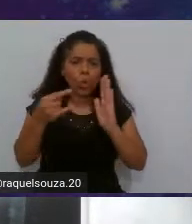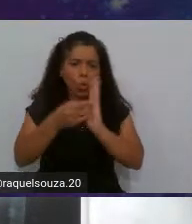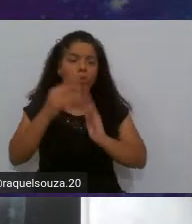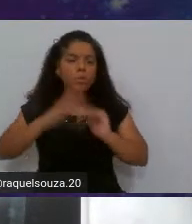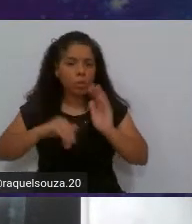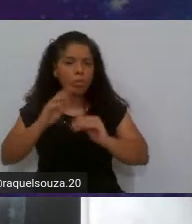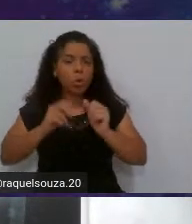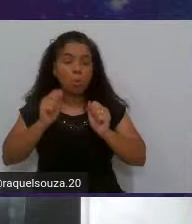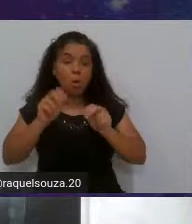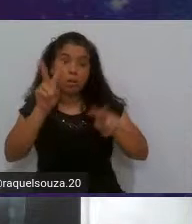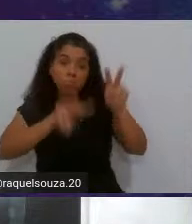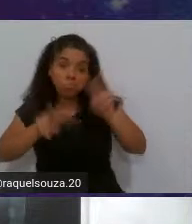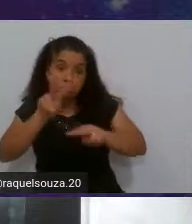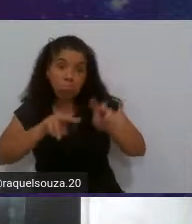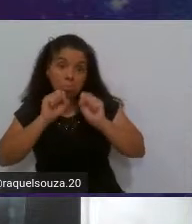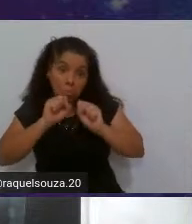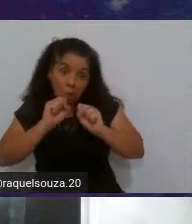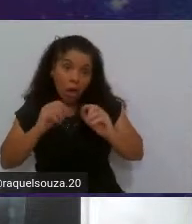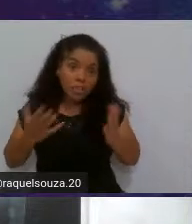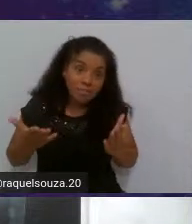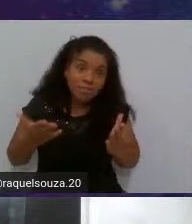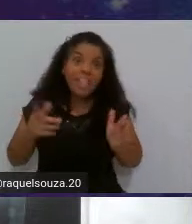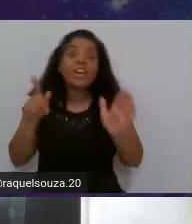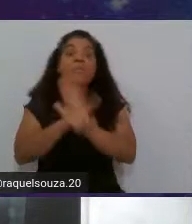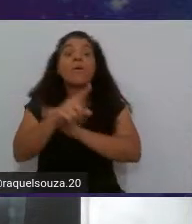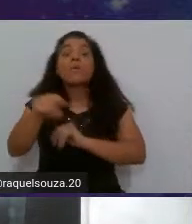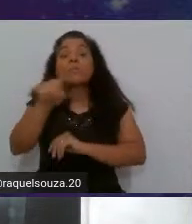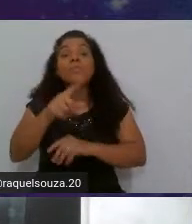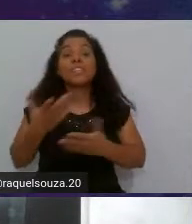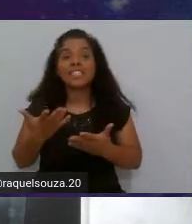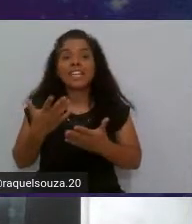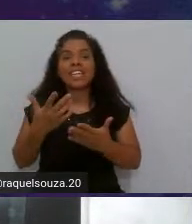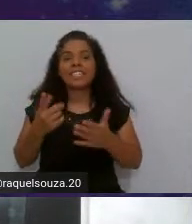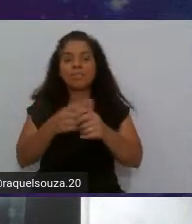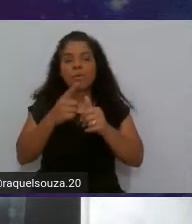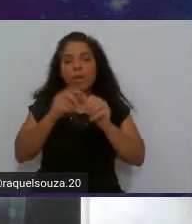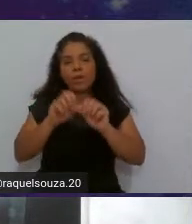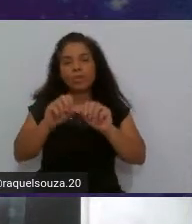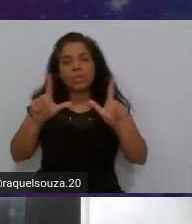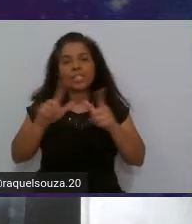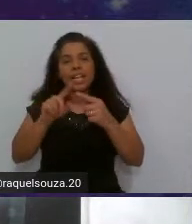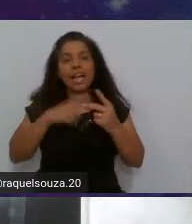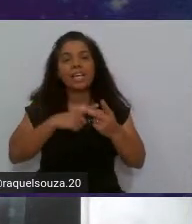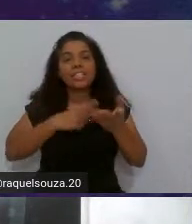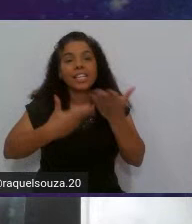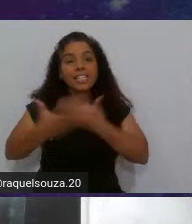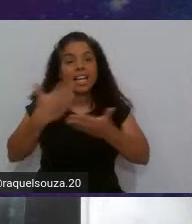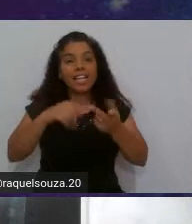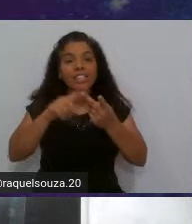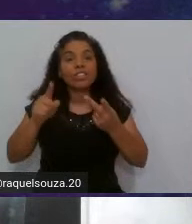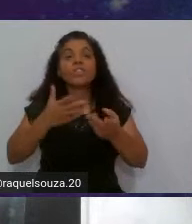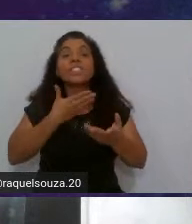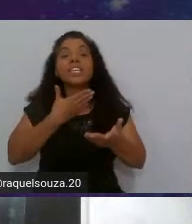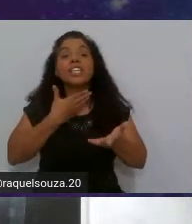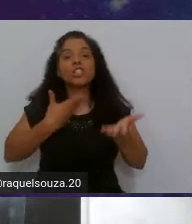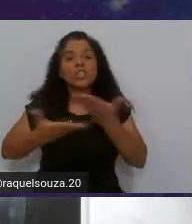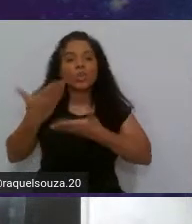fazer a revisão. E aí, eu já pergunto para vocês aqui no primeiro slide, gostaria da interação de vocês aí no chat,